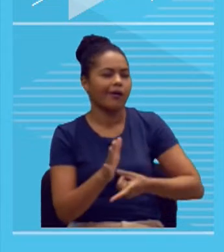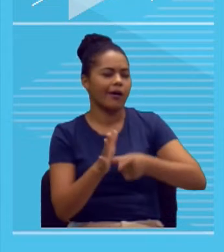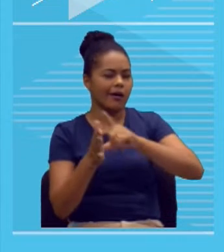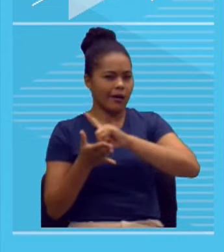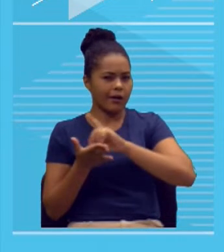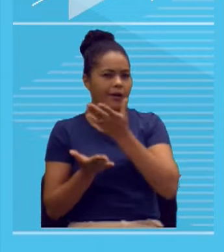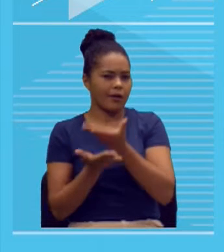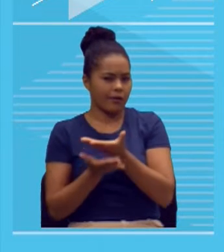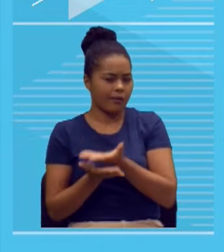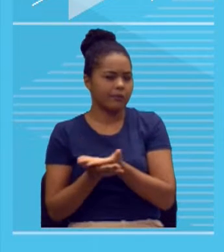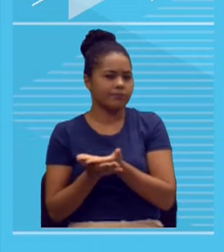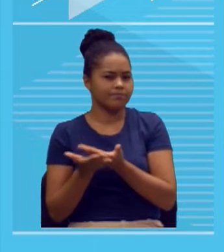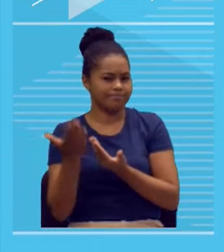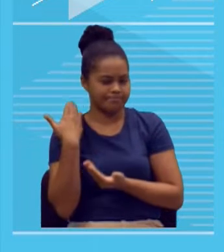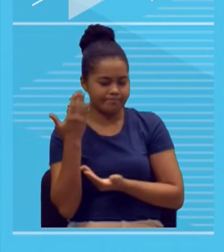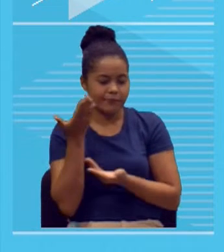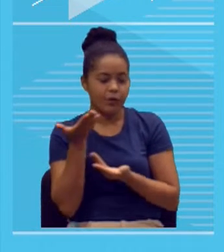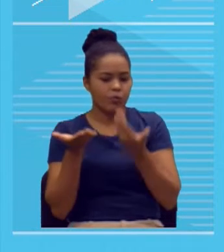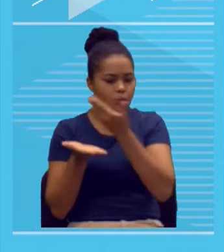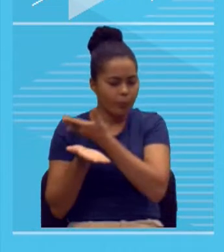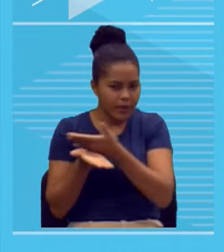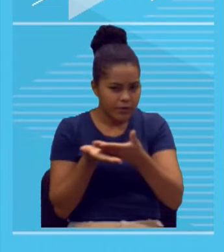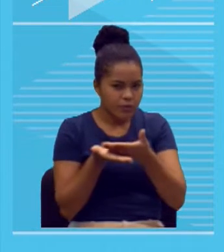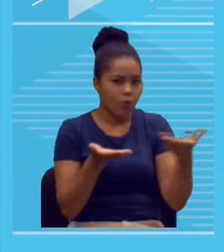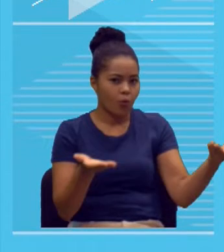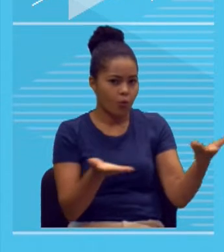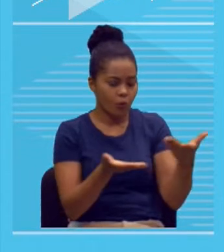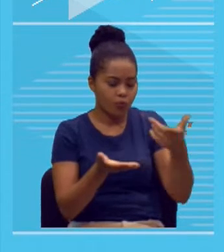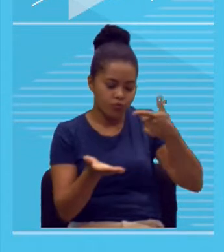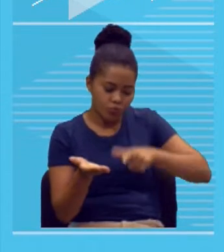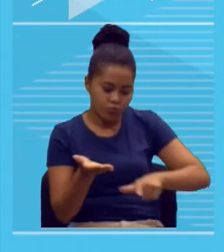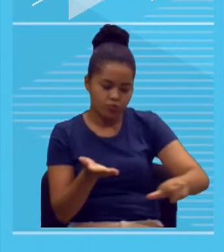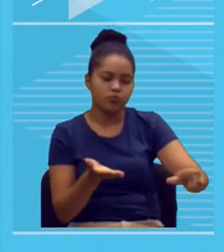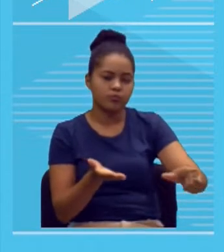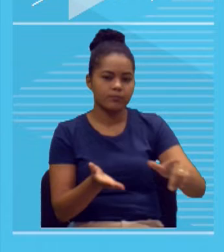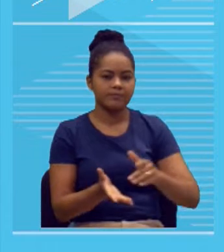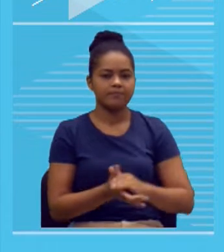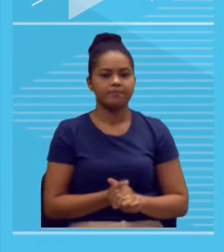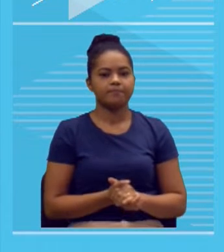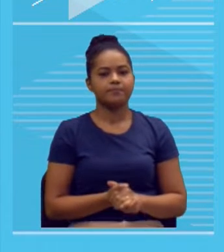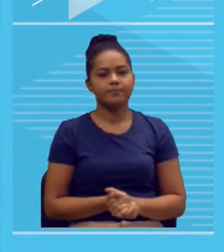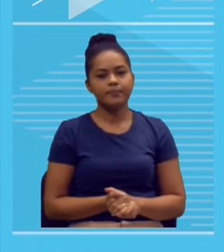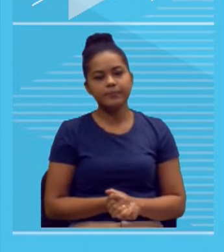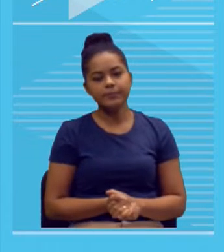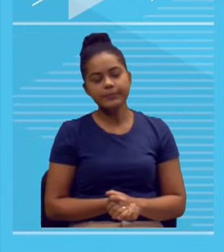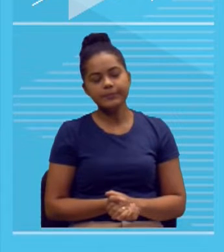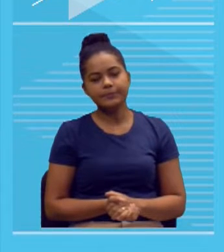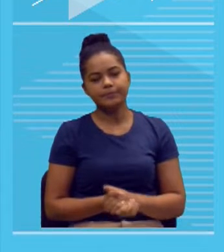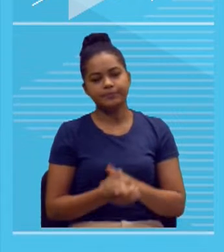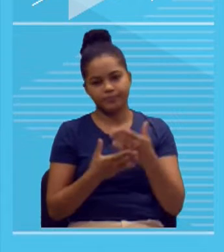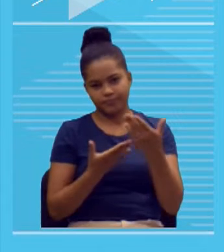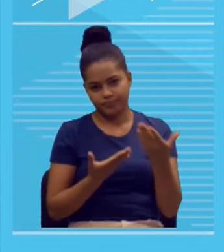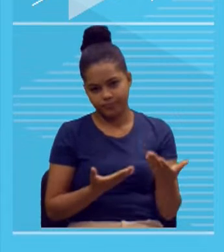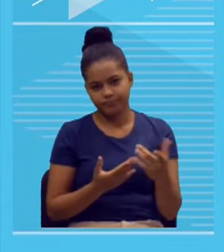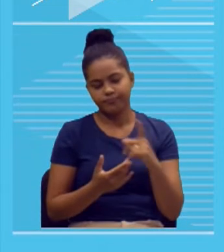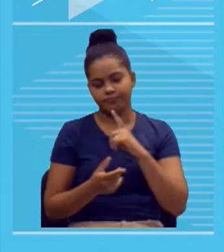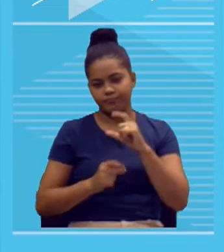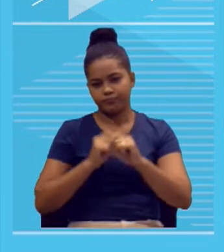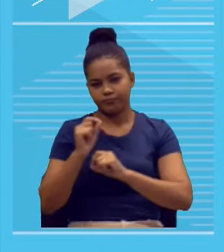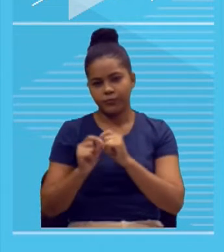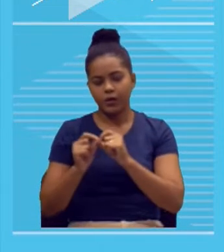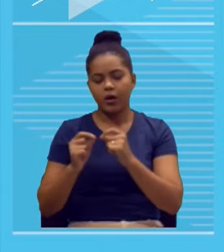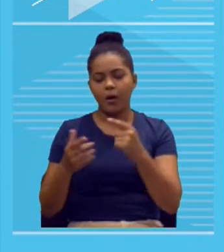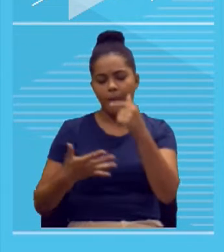ao falar também dessa parte. A gente fez um resumo básico dos elementos